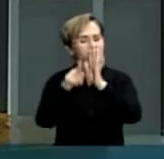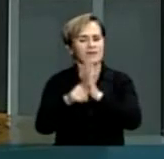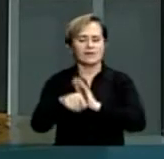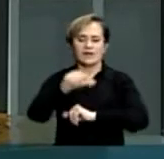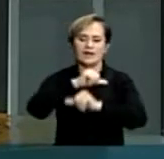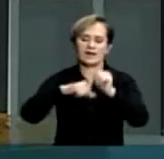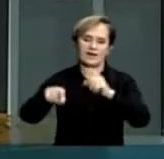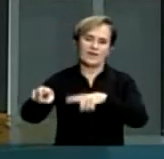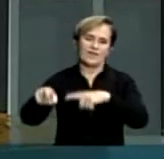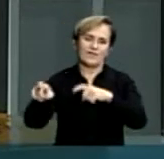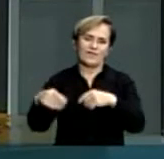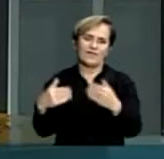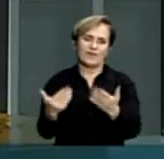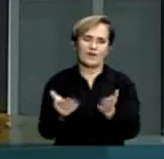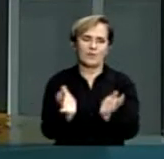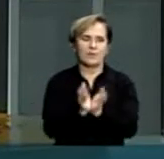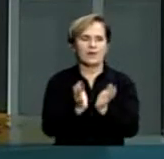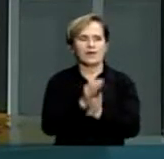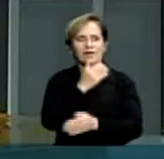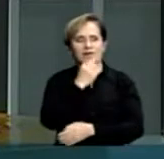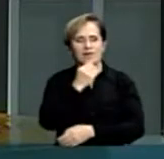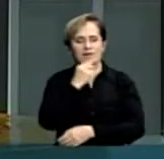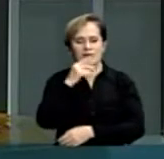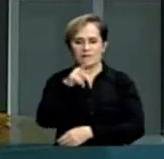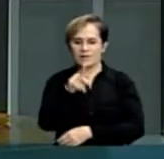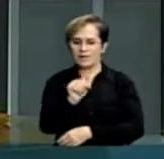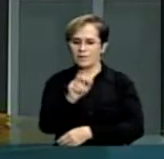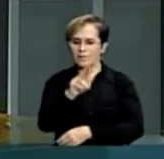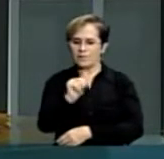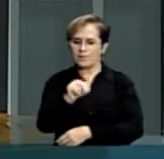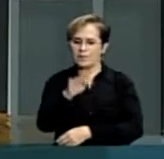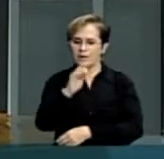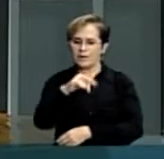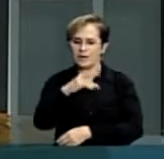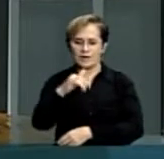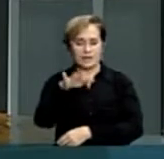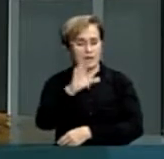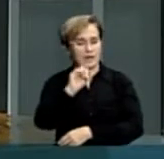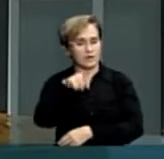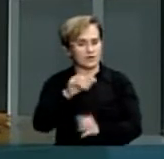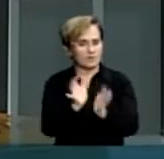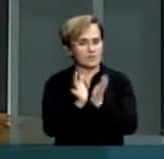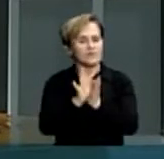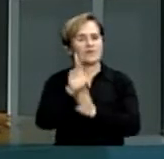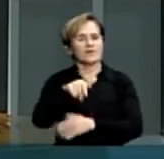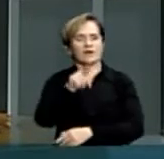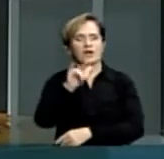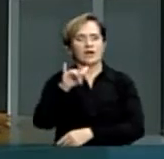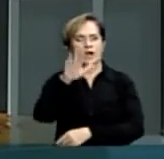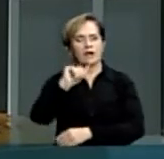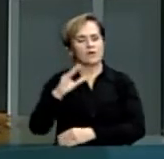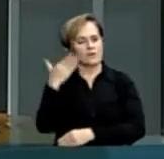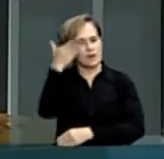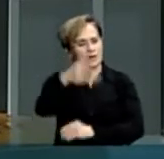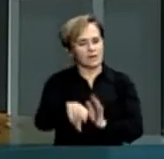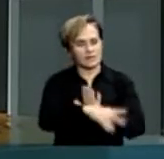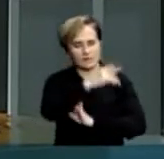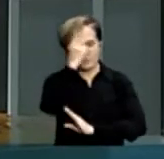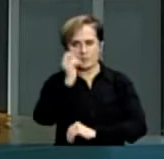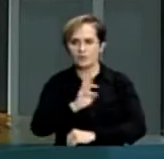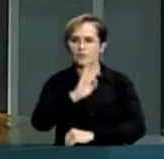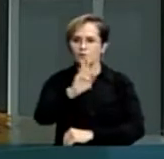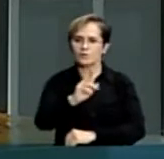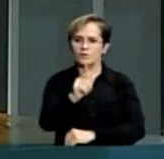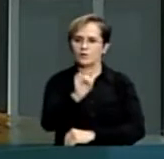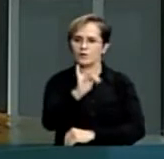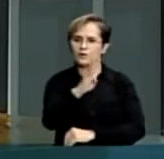O paranífero da turma foi Luiz Inácio Lula da Silva, que encaminhou o representante Gilberto